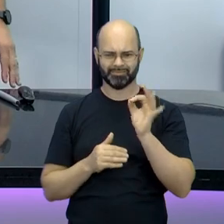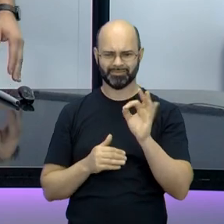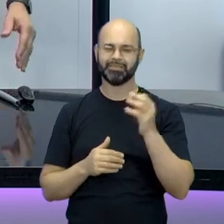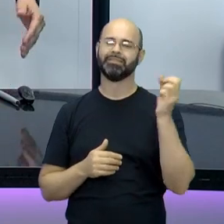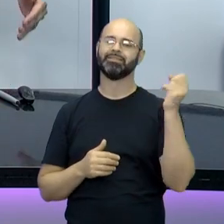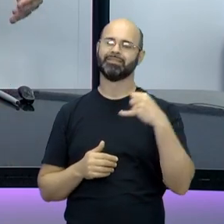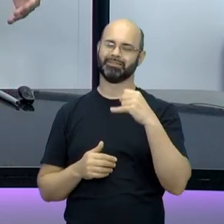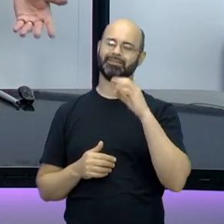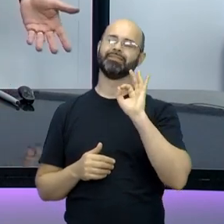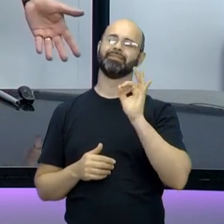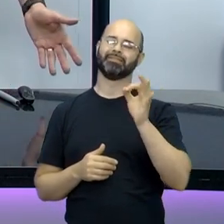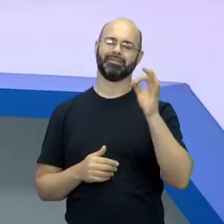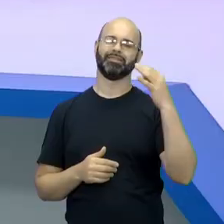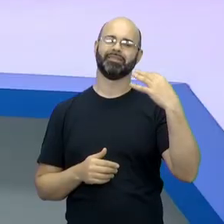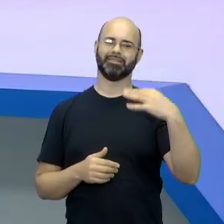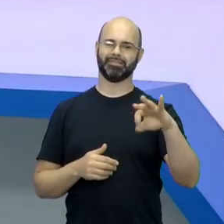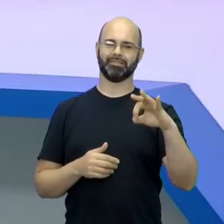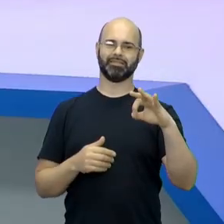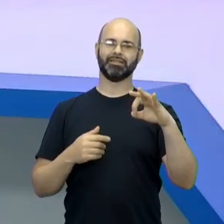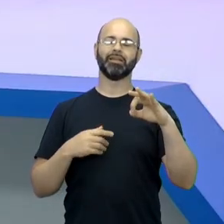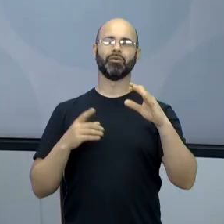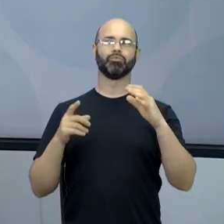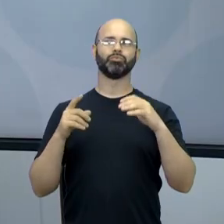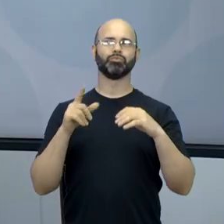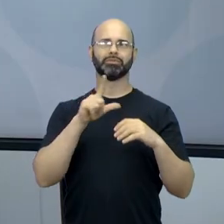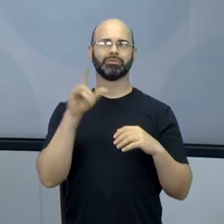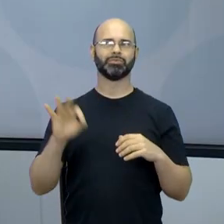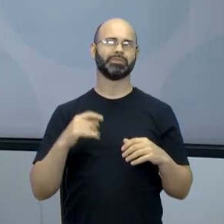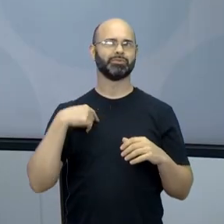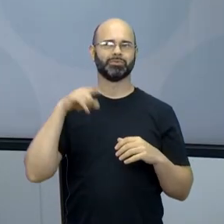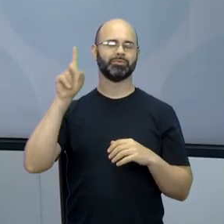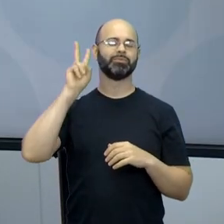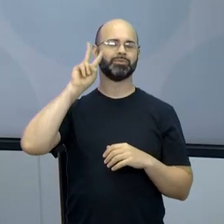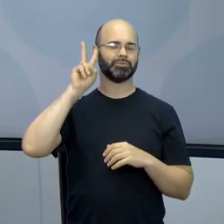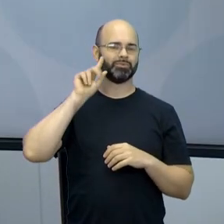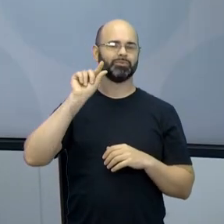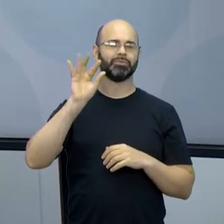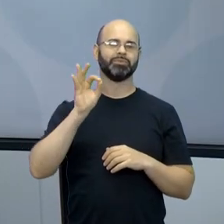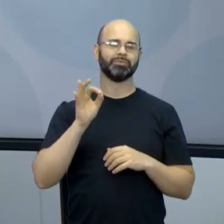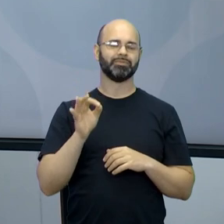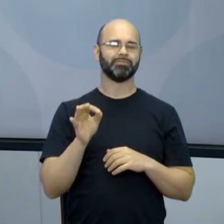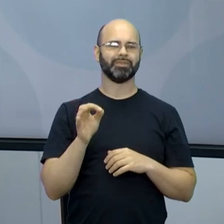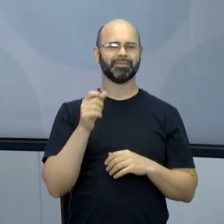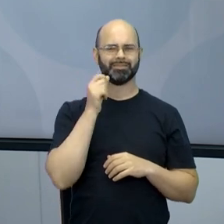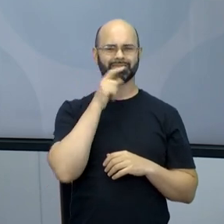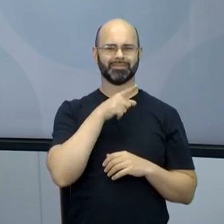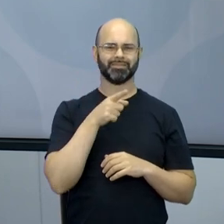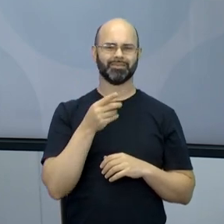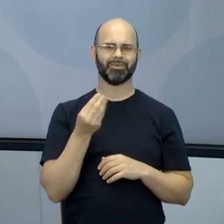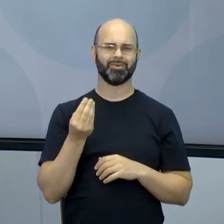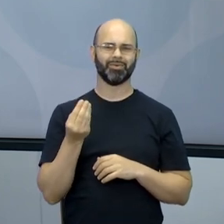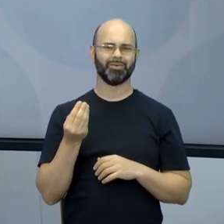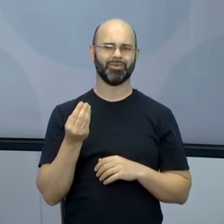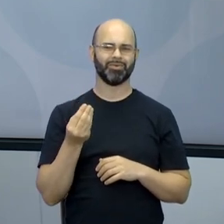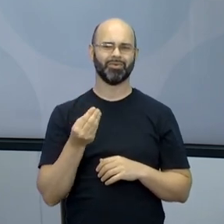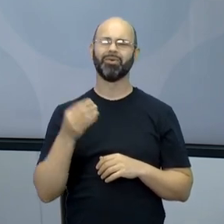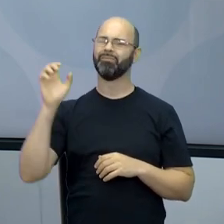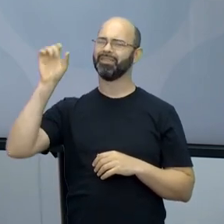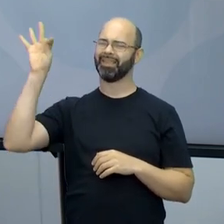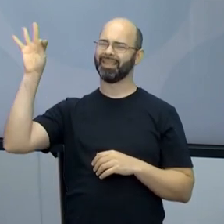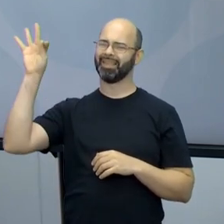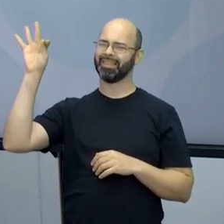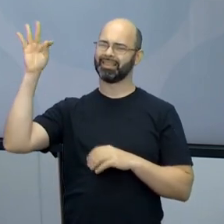parte desse filme. Eu não lembro dele inteiro, mas eu lembro. E aí você... Um pouco. Olha a ironia do filme. Você mostra alienígenas